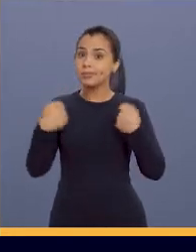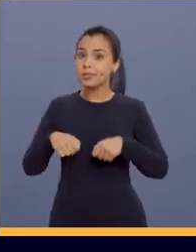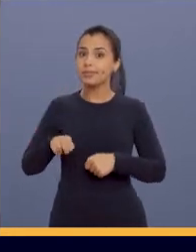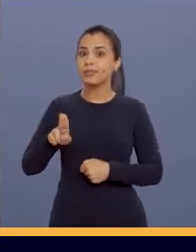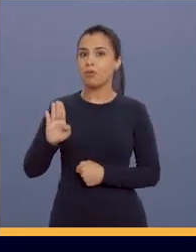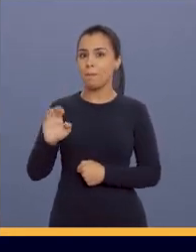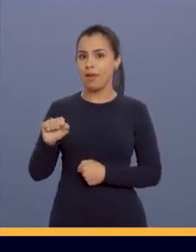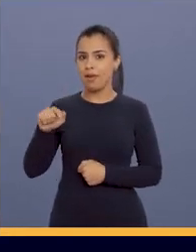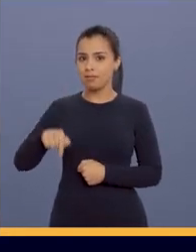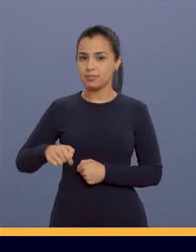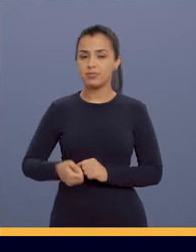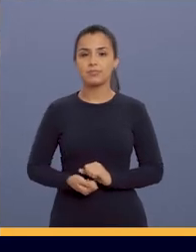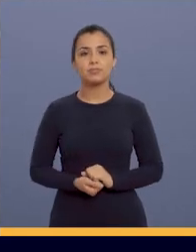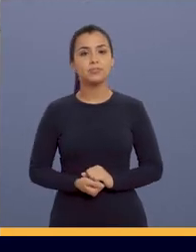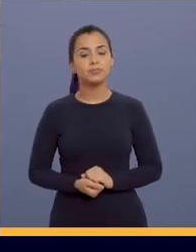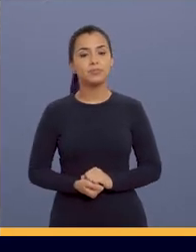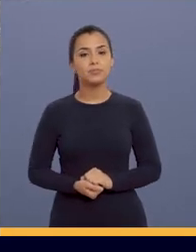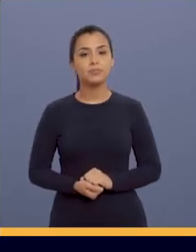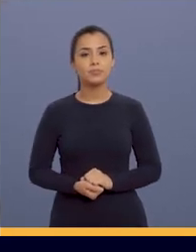dependem dessa UBS.